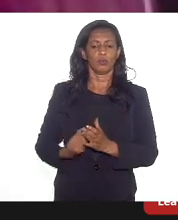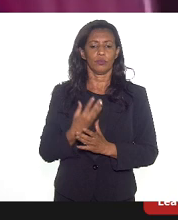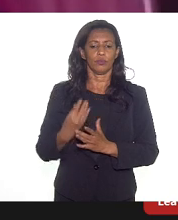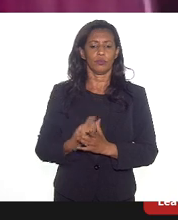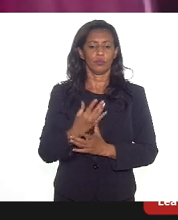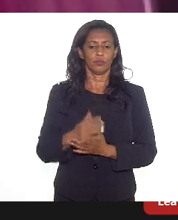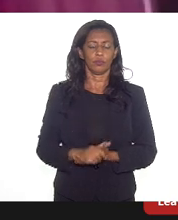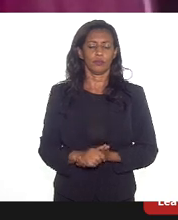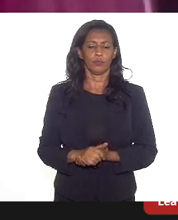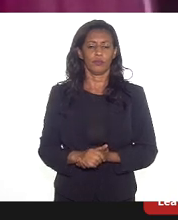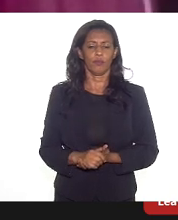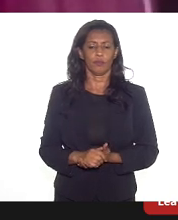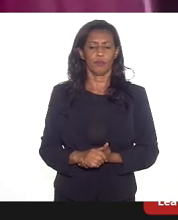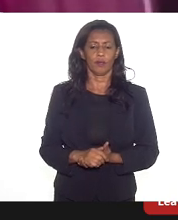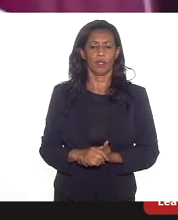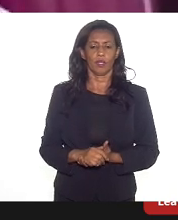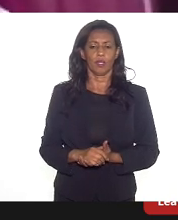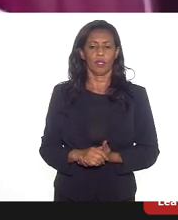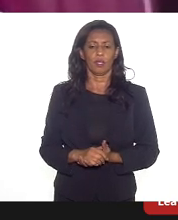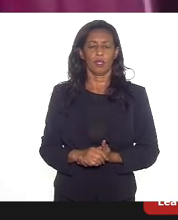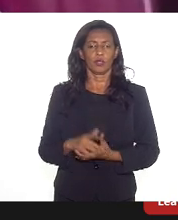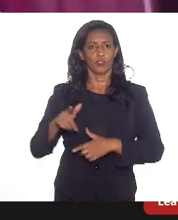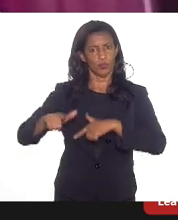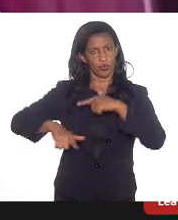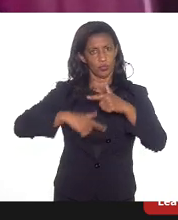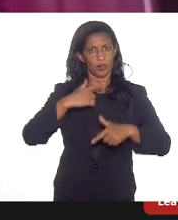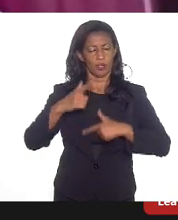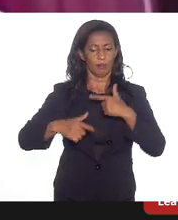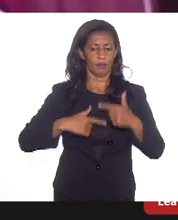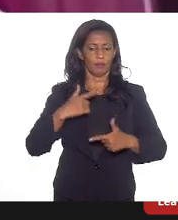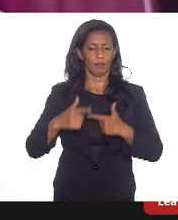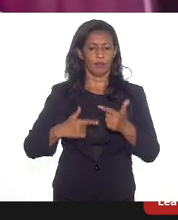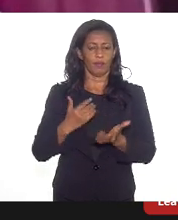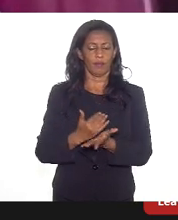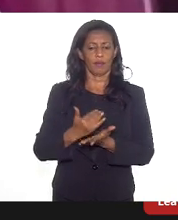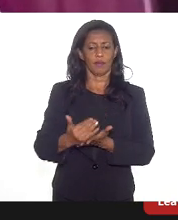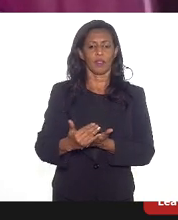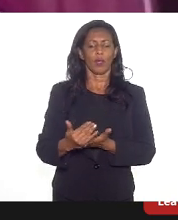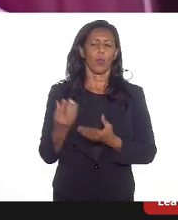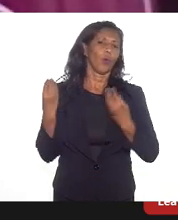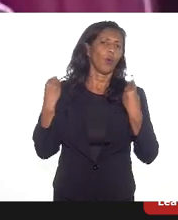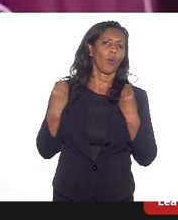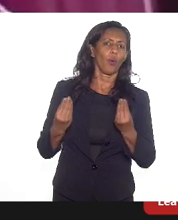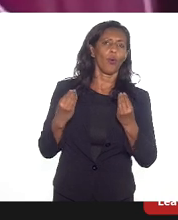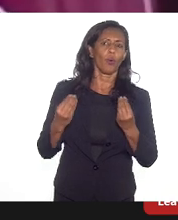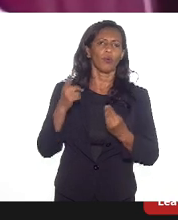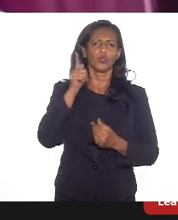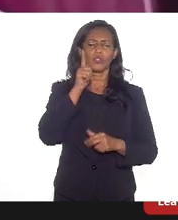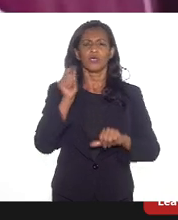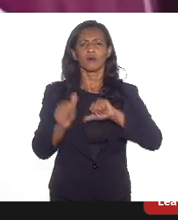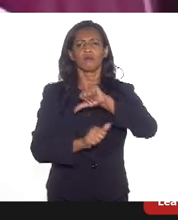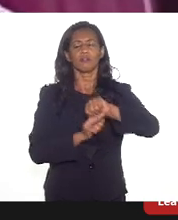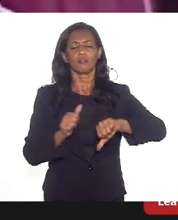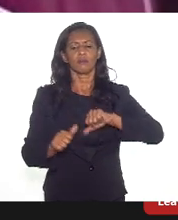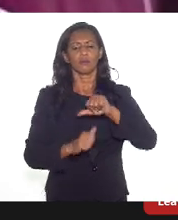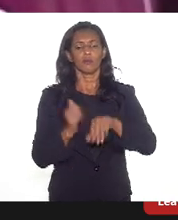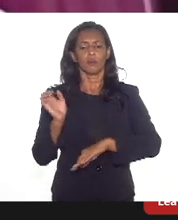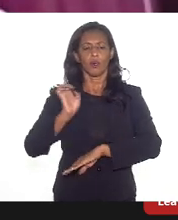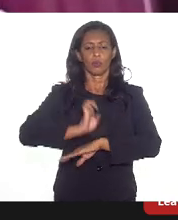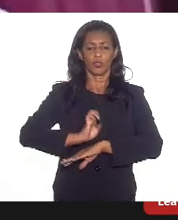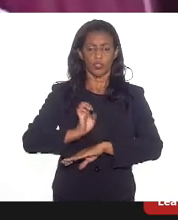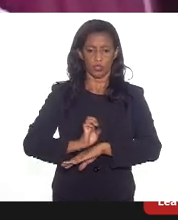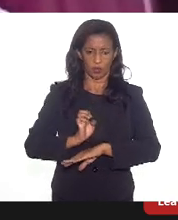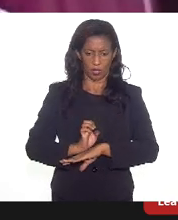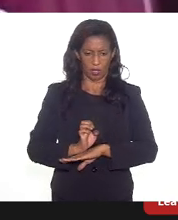manipular a demanda e sim a oferta de emprego. A partir disso, como é que a gente conseguiria transformar o Estado, por